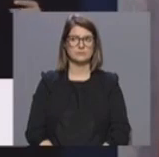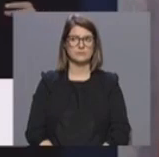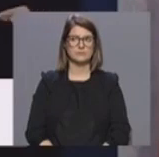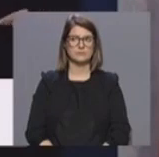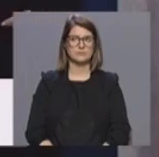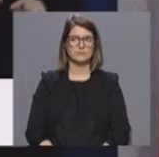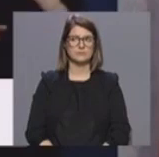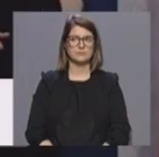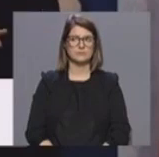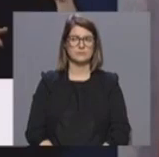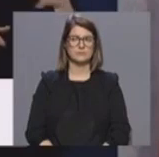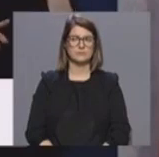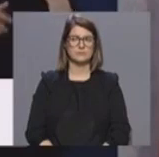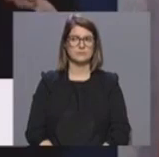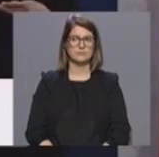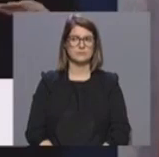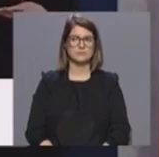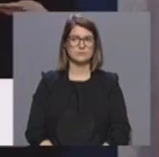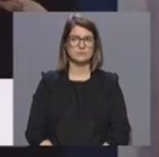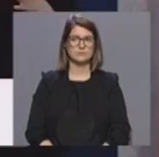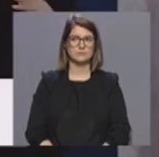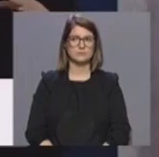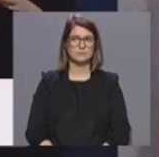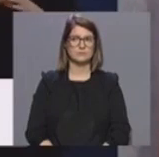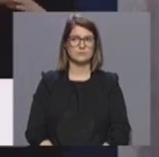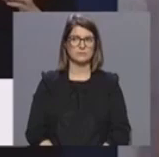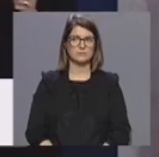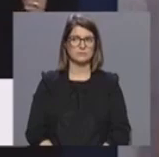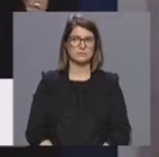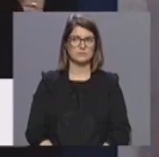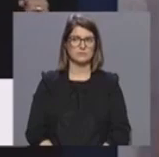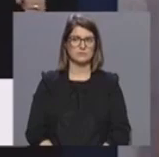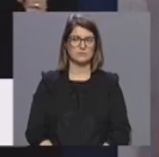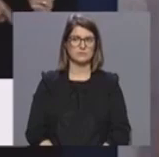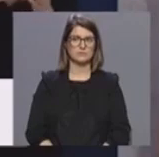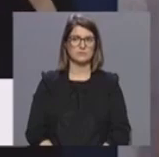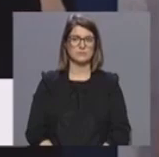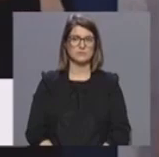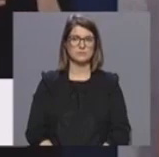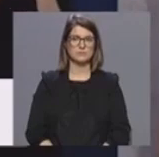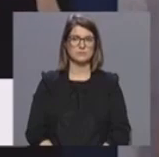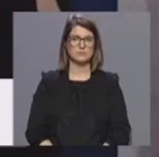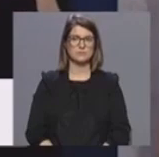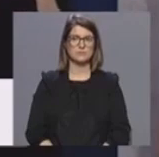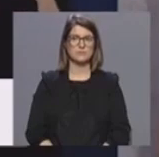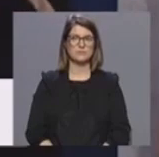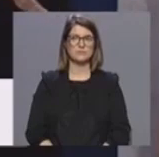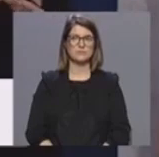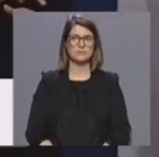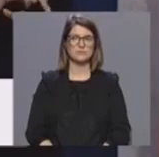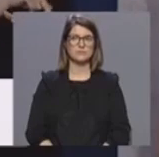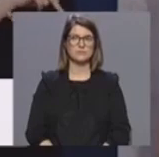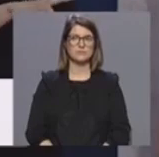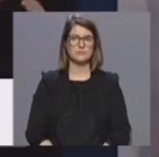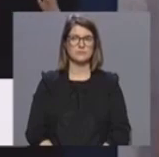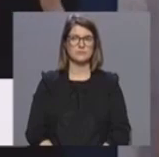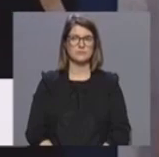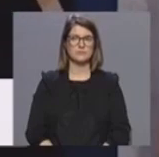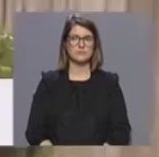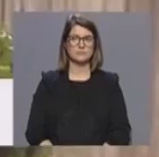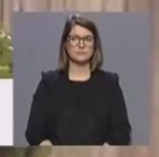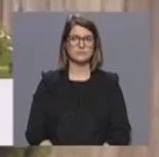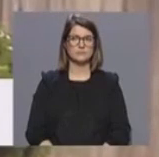situações de doentes que testaram positivo a Covid-19, em Ponta Delgada e na Ribeira Grande.